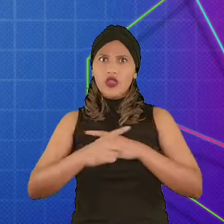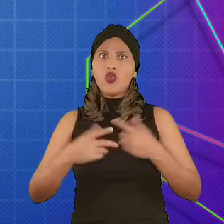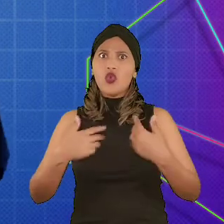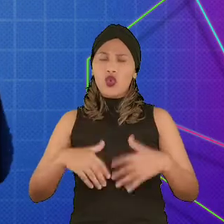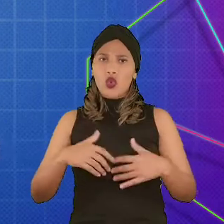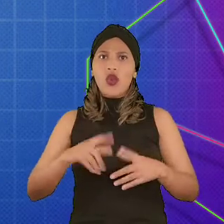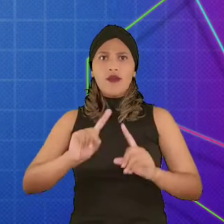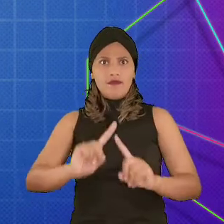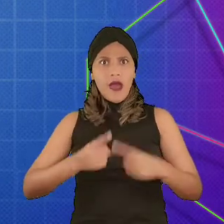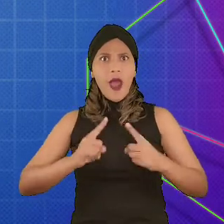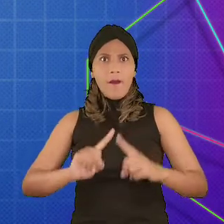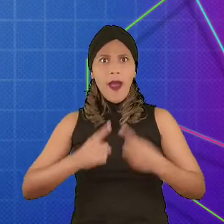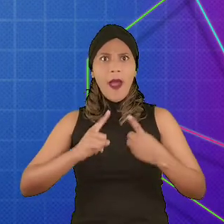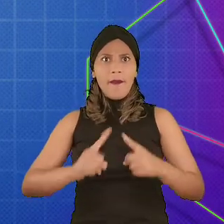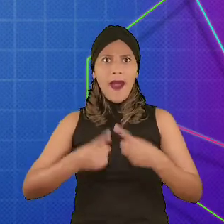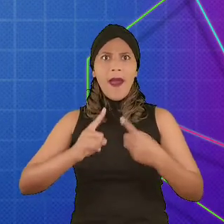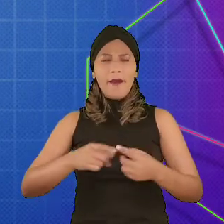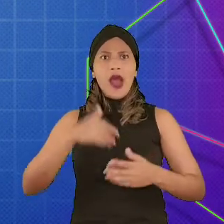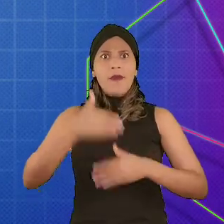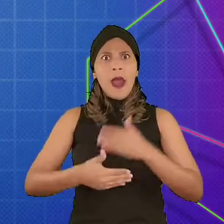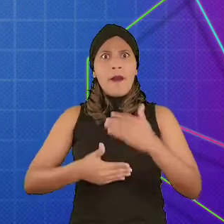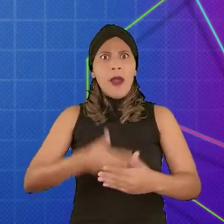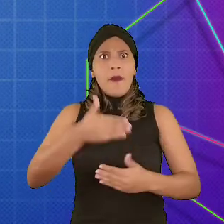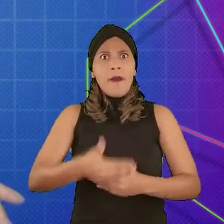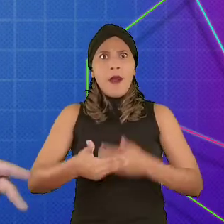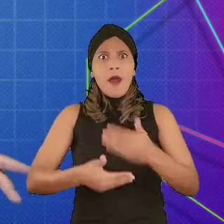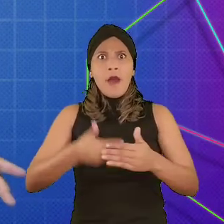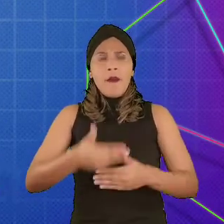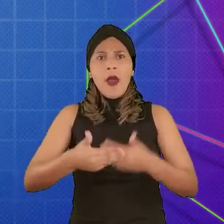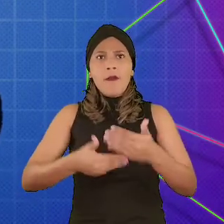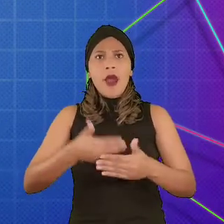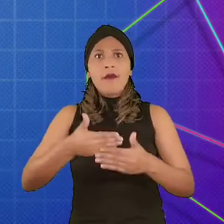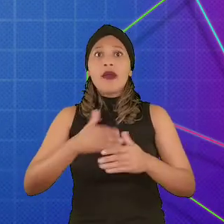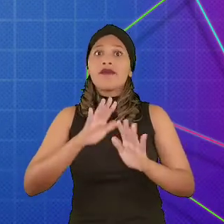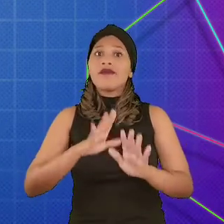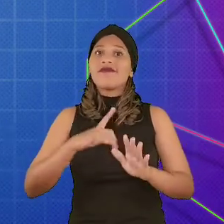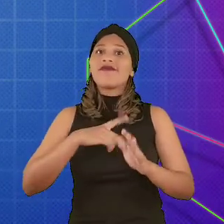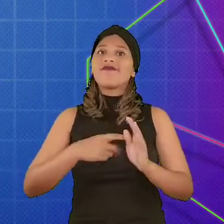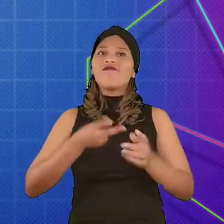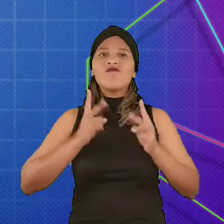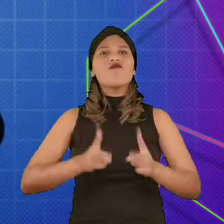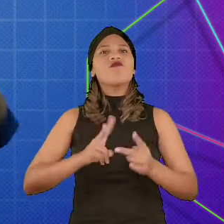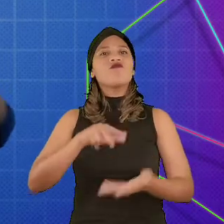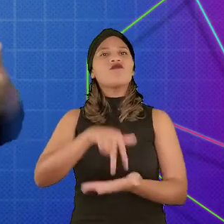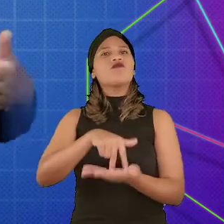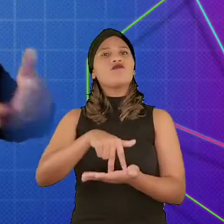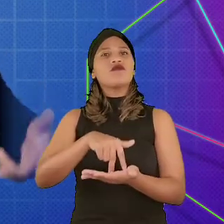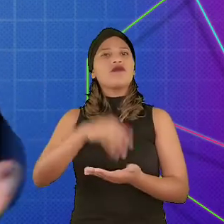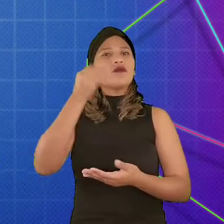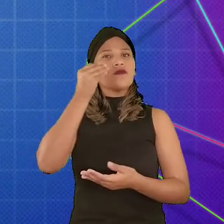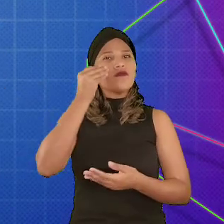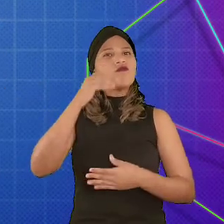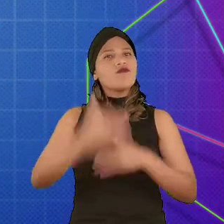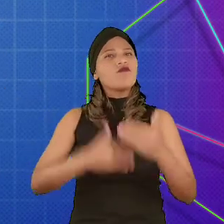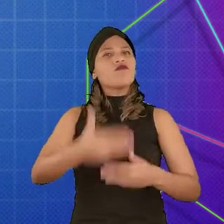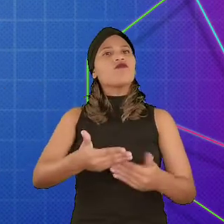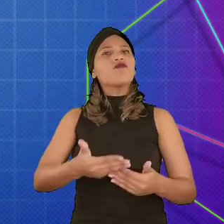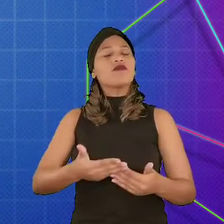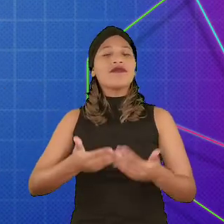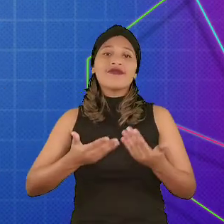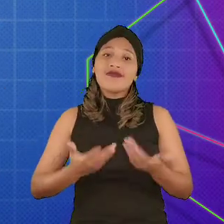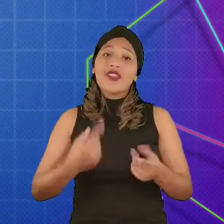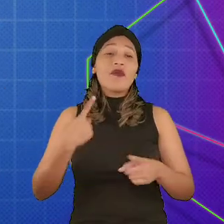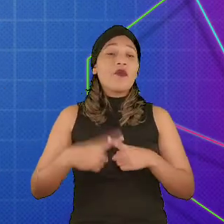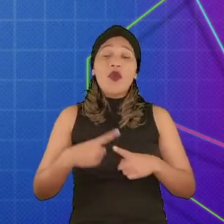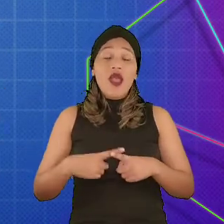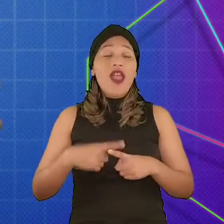um desafio após o outro, cada vez mais difícil. Mas mesmo assim, o jogador se mantém ali, tentando cada vez mais. Isso